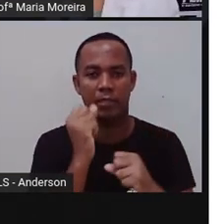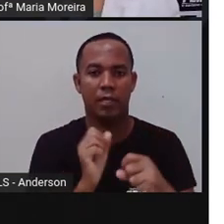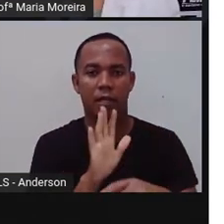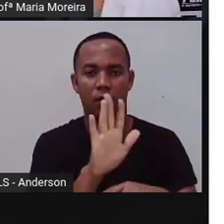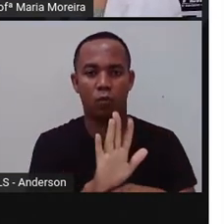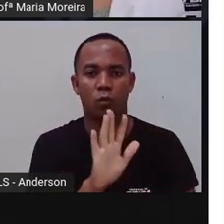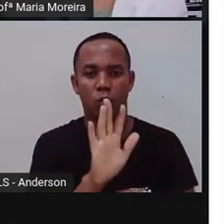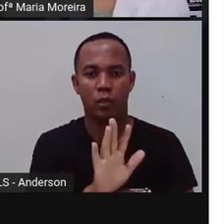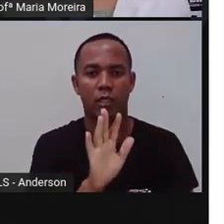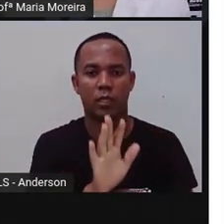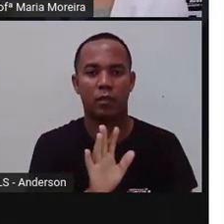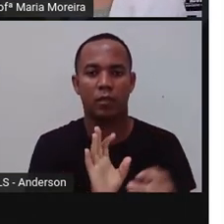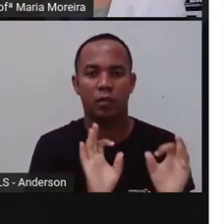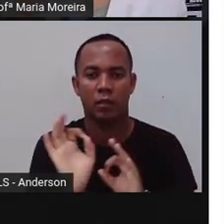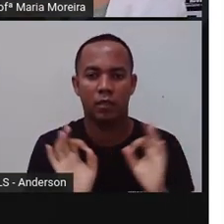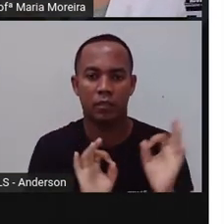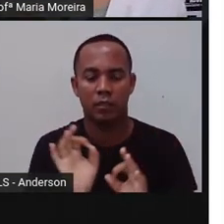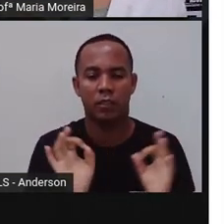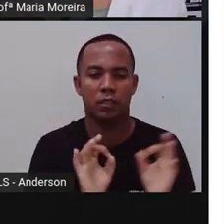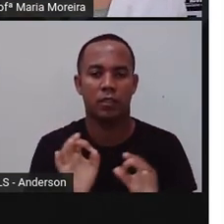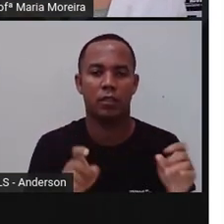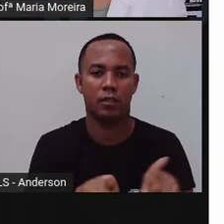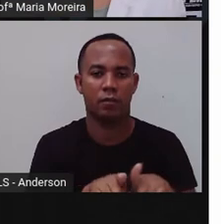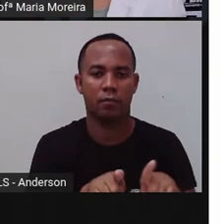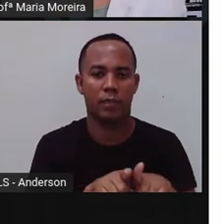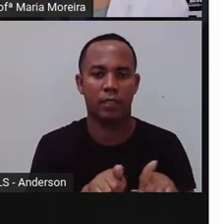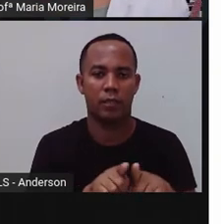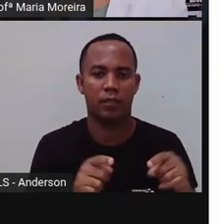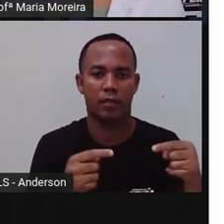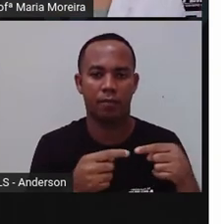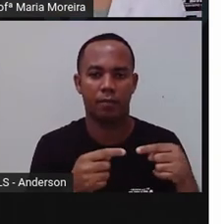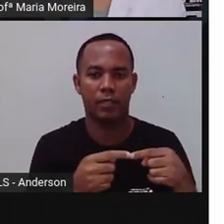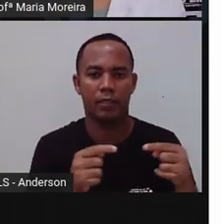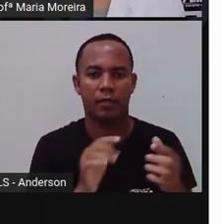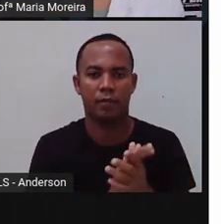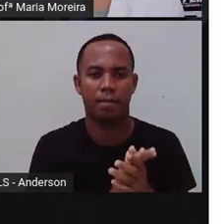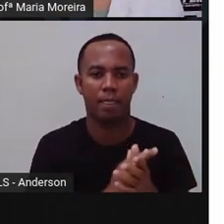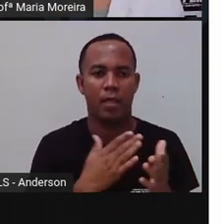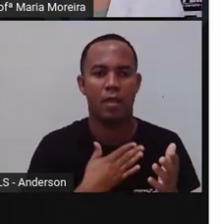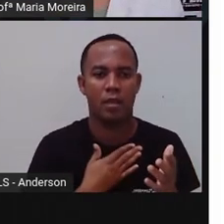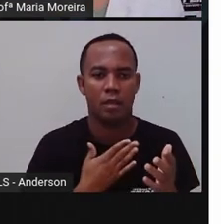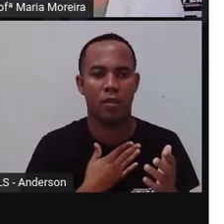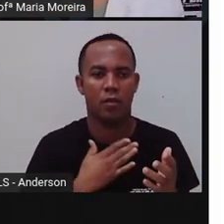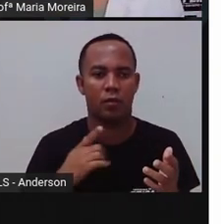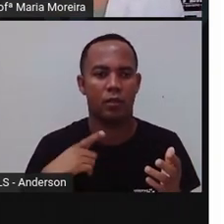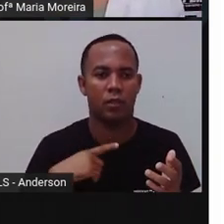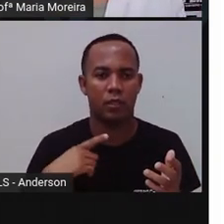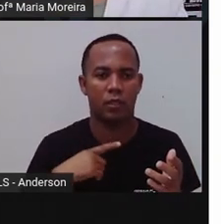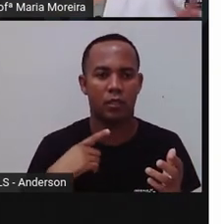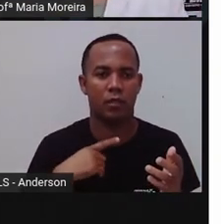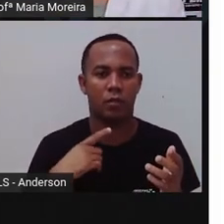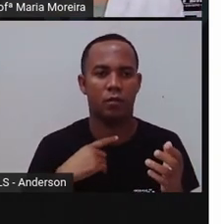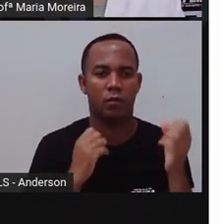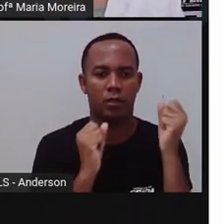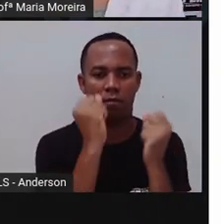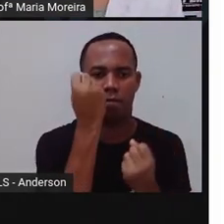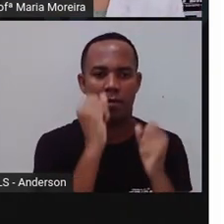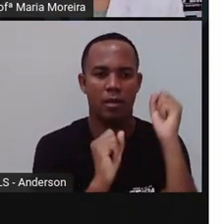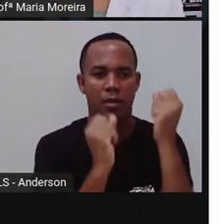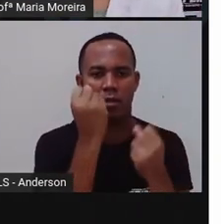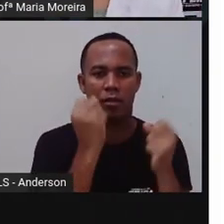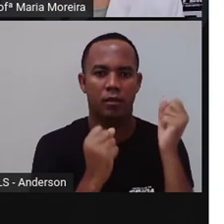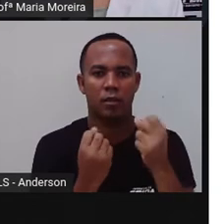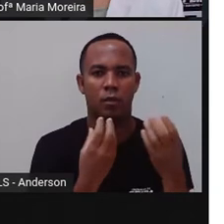privado. Como assim, Pro? Calma, vamos pensar. Eu tenho uma empresa, né? Eu e Anderson, aqui a gente